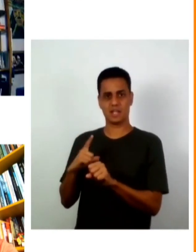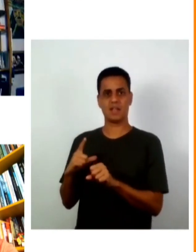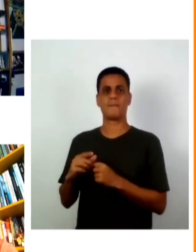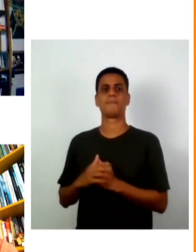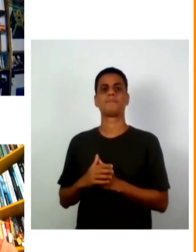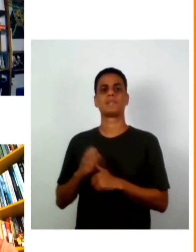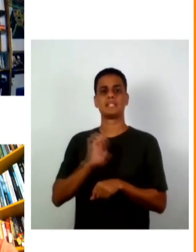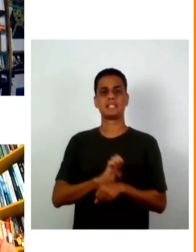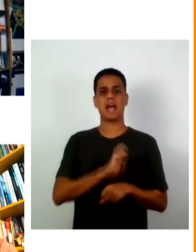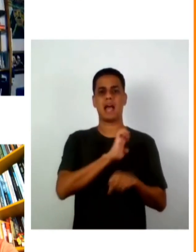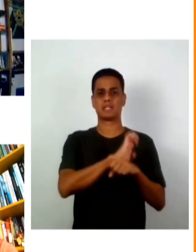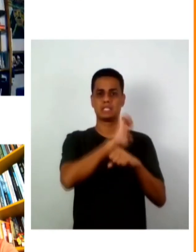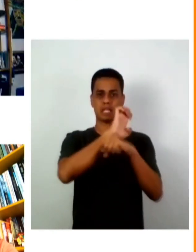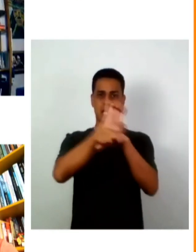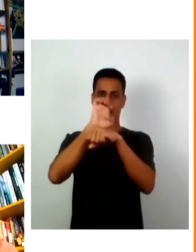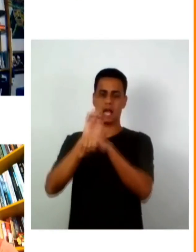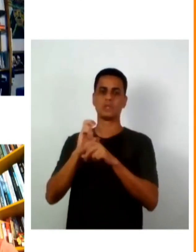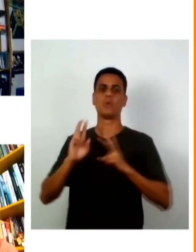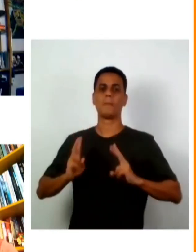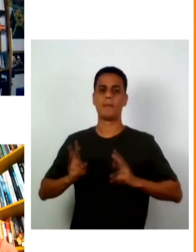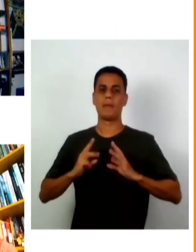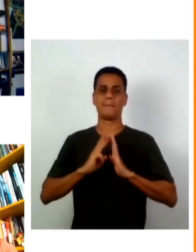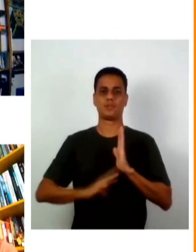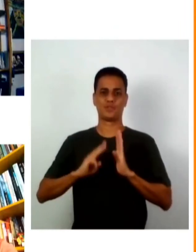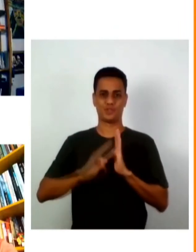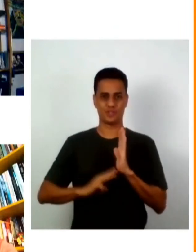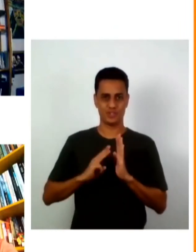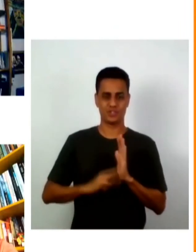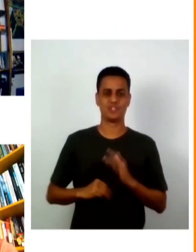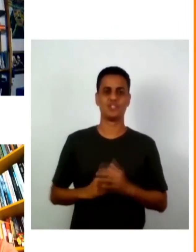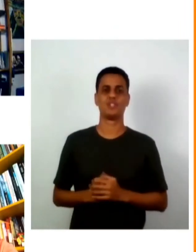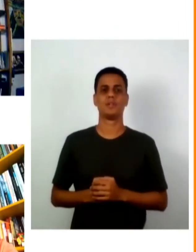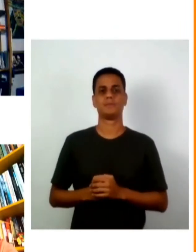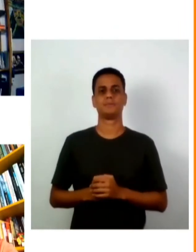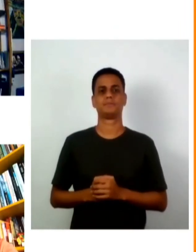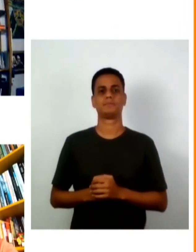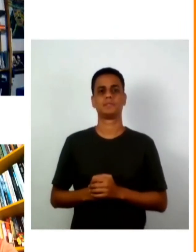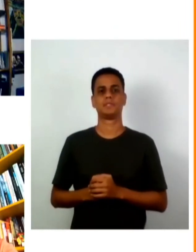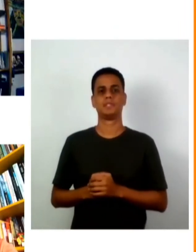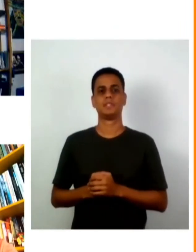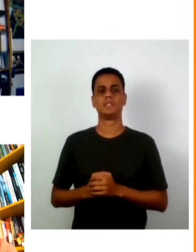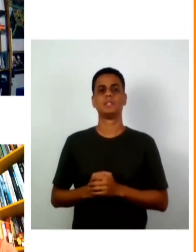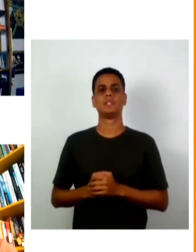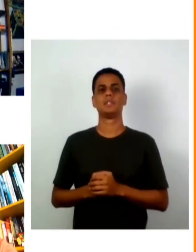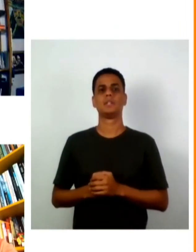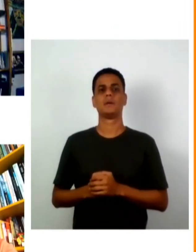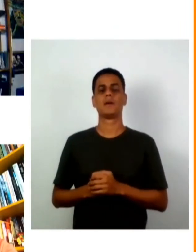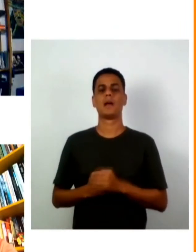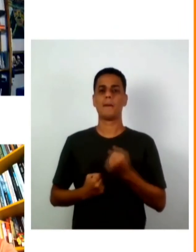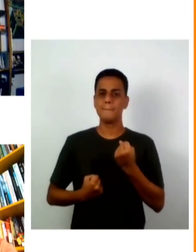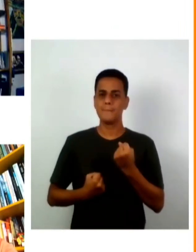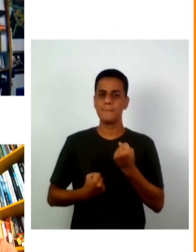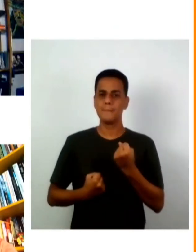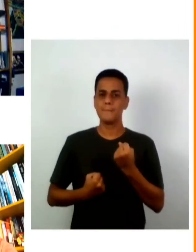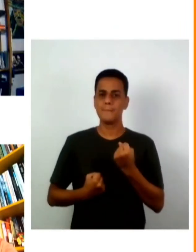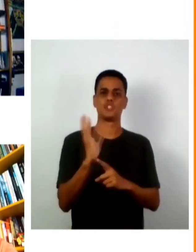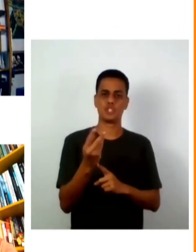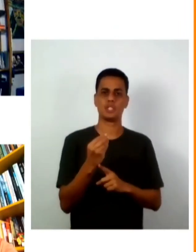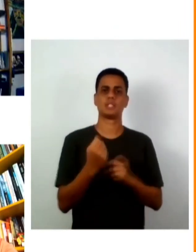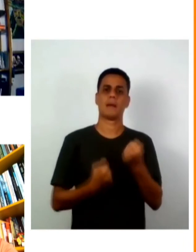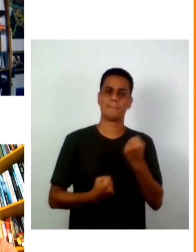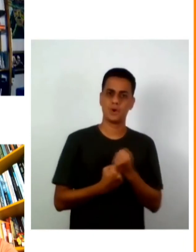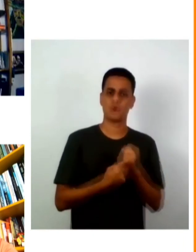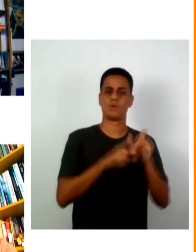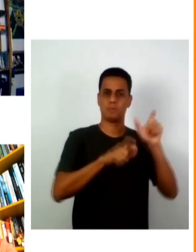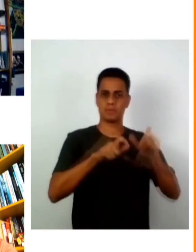Brasil com essa metodologia suportando os empreendedores e artistas até depois voltar para a feira